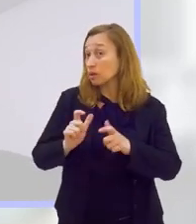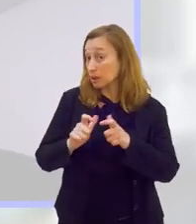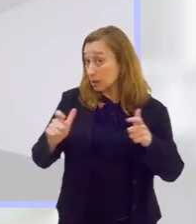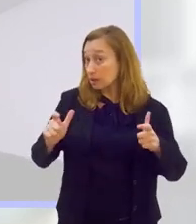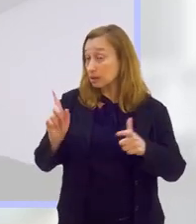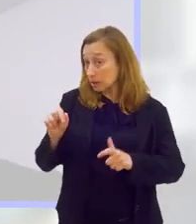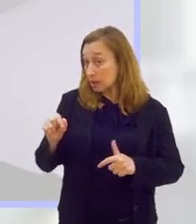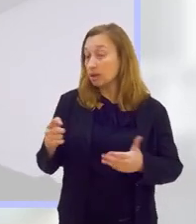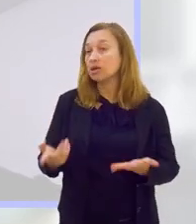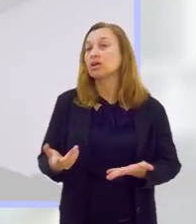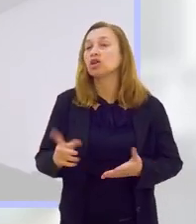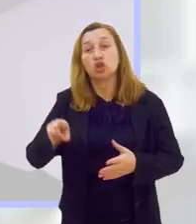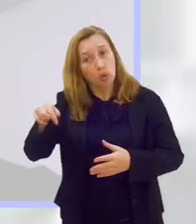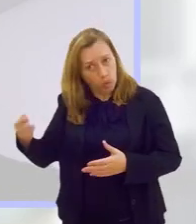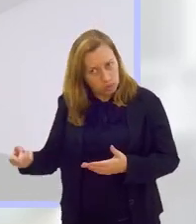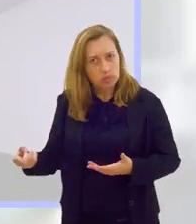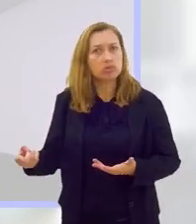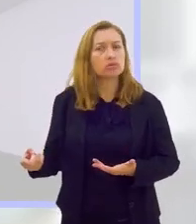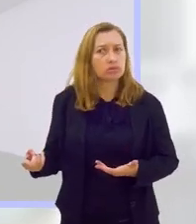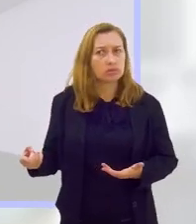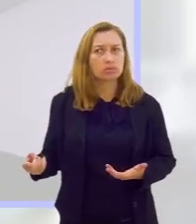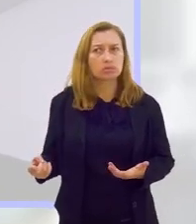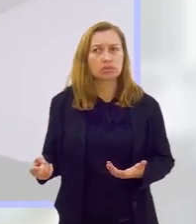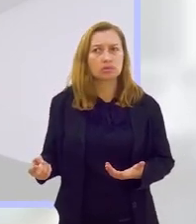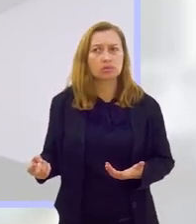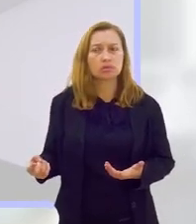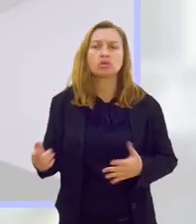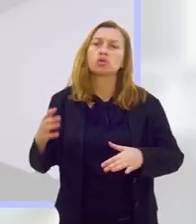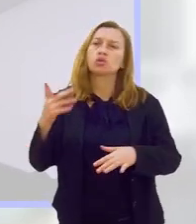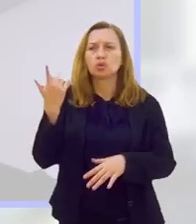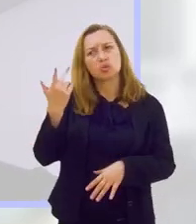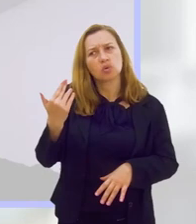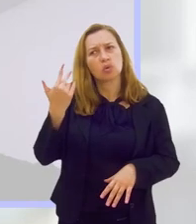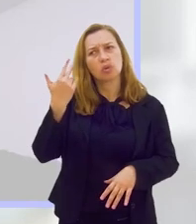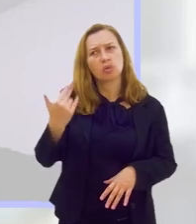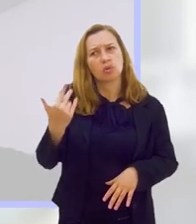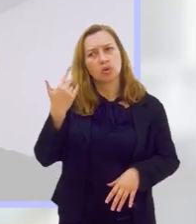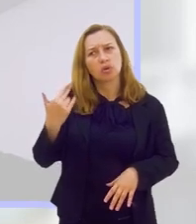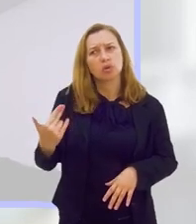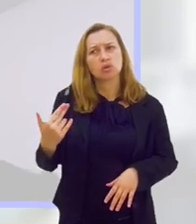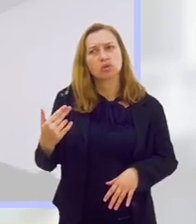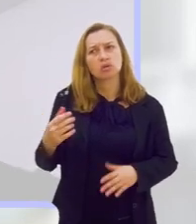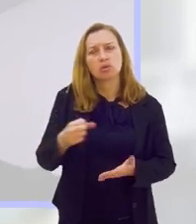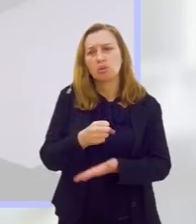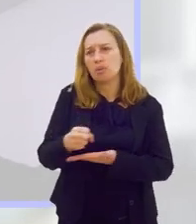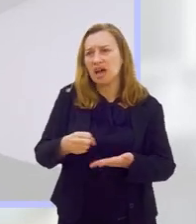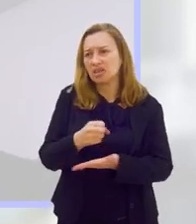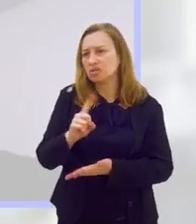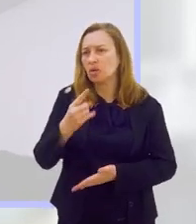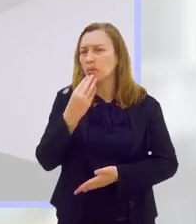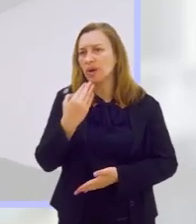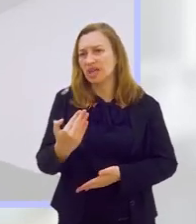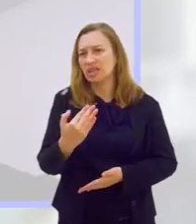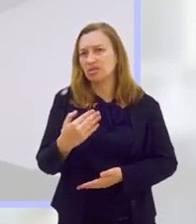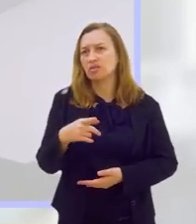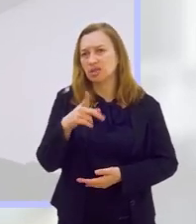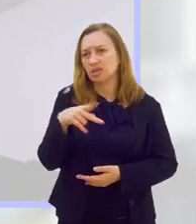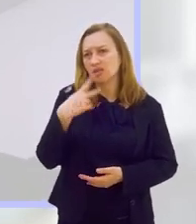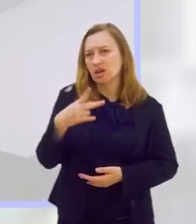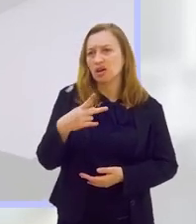outros, que normalmente no basicão não se pede. Você mesmo falou que taxas hormonais,